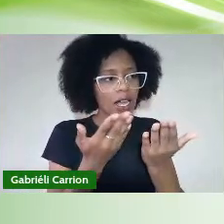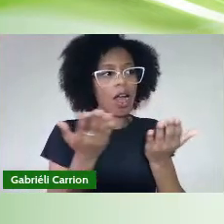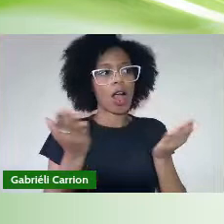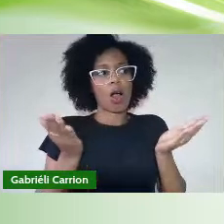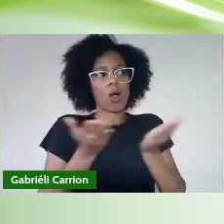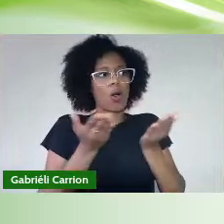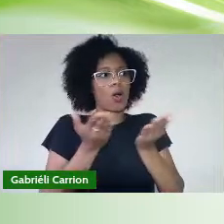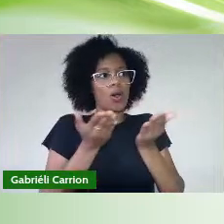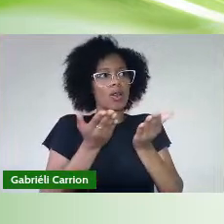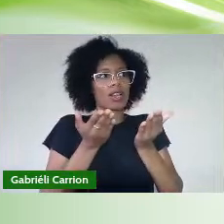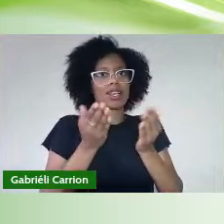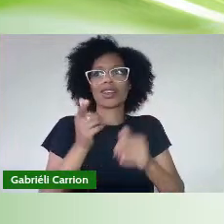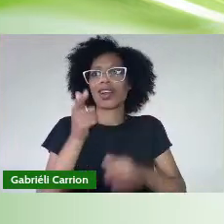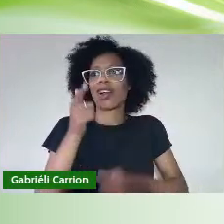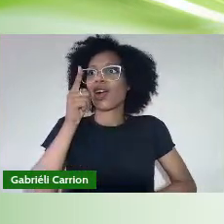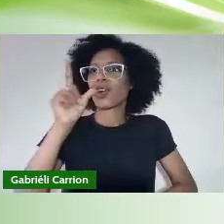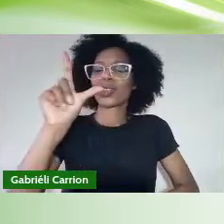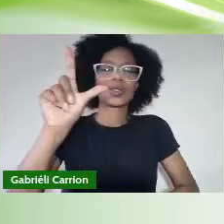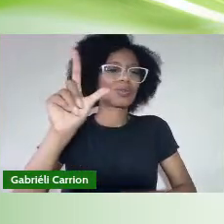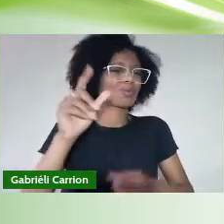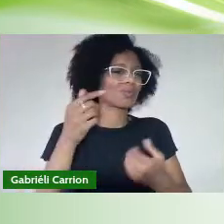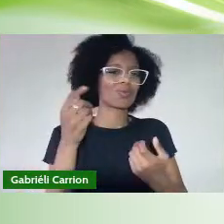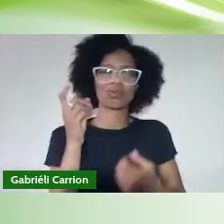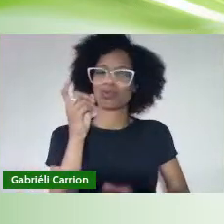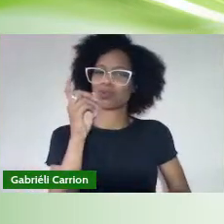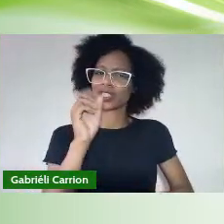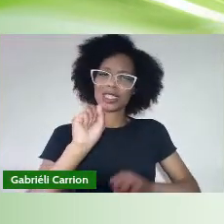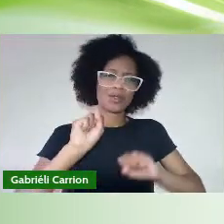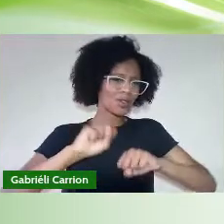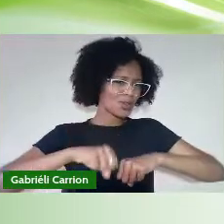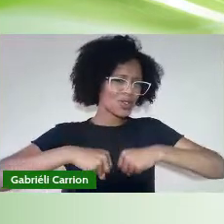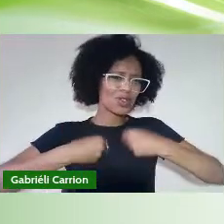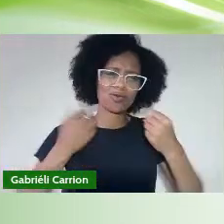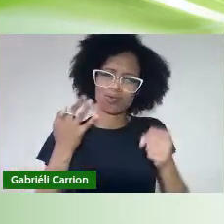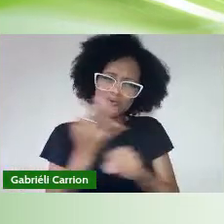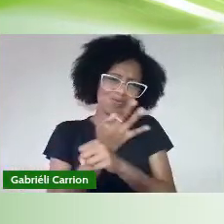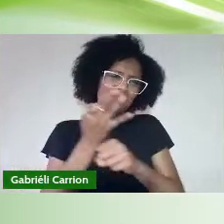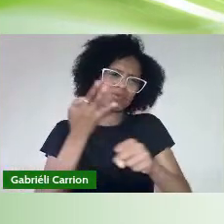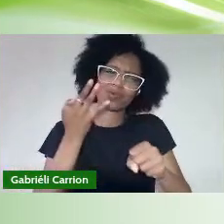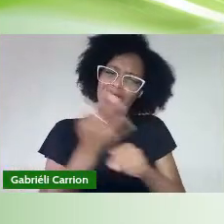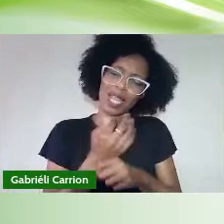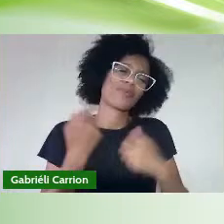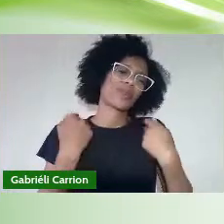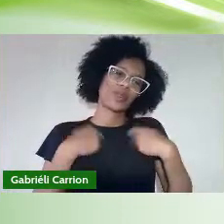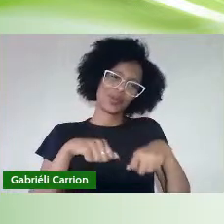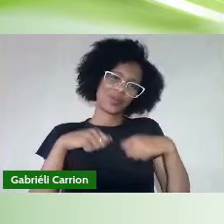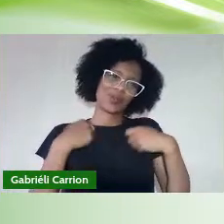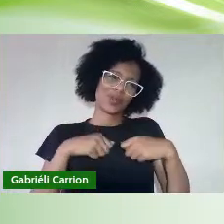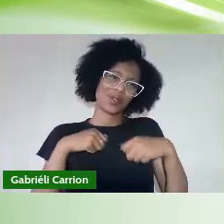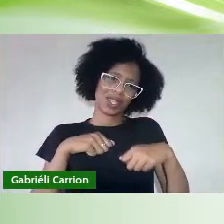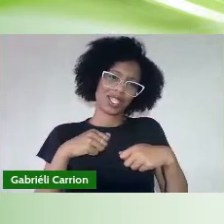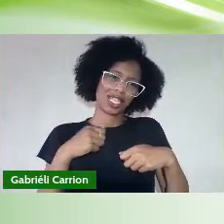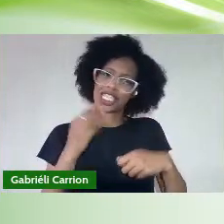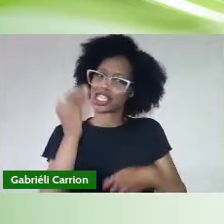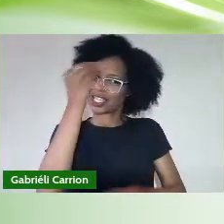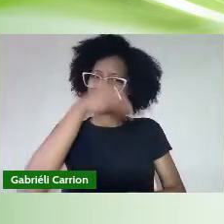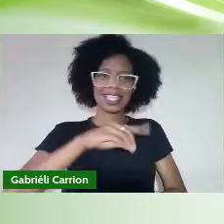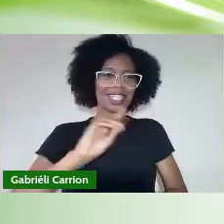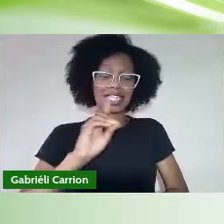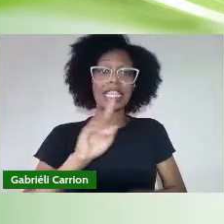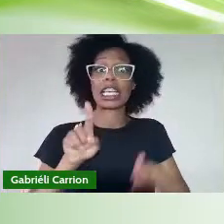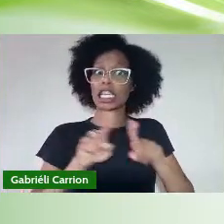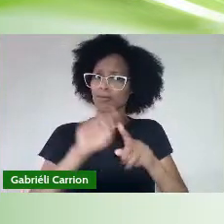realizado com muitas doses De resistência De perseverança E de crença no